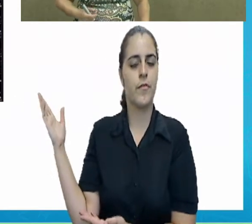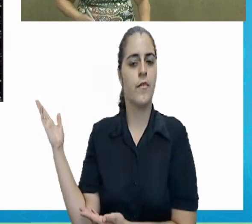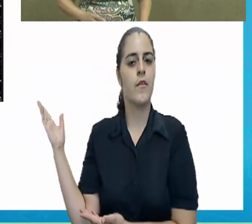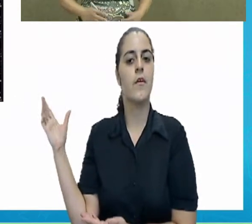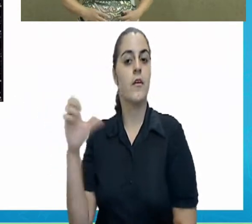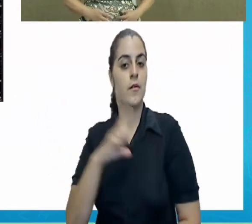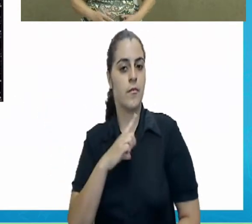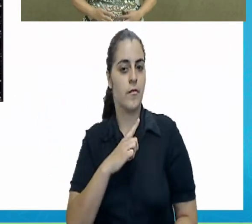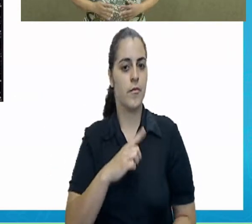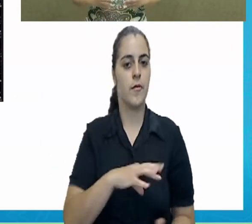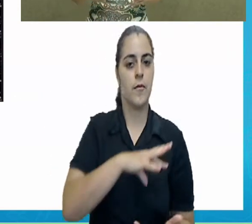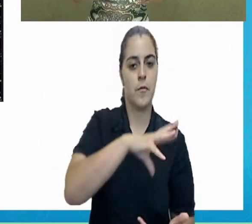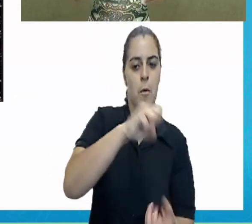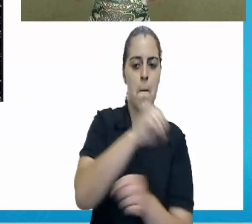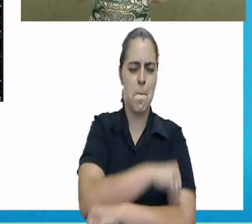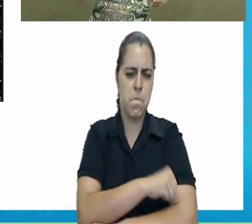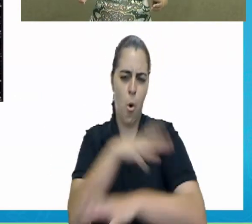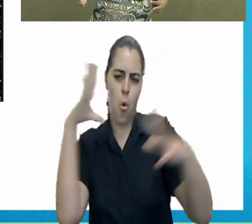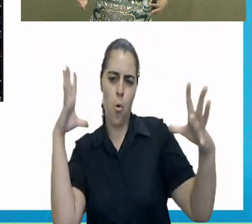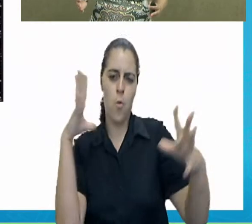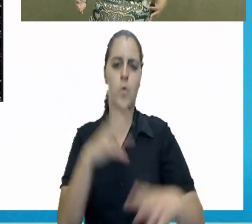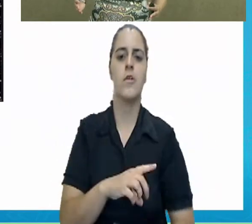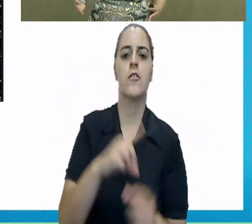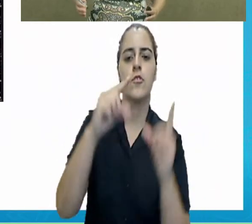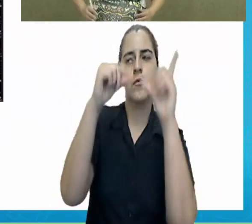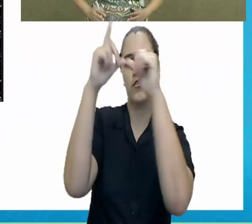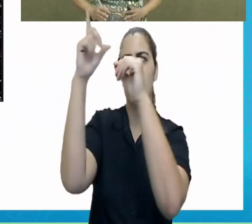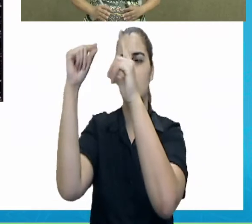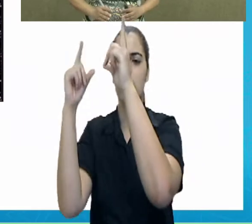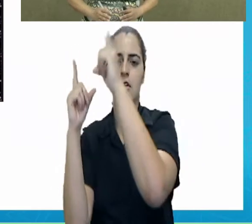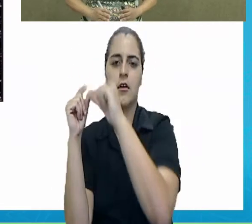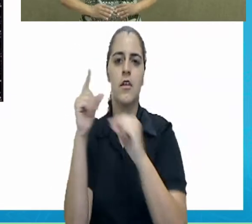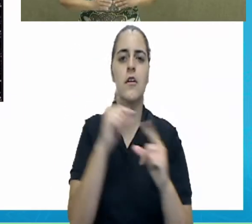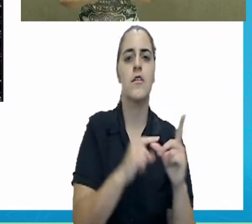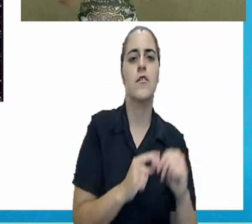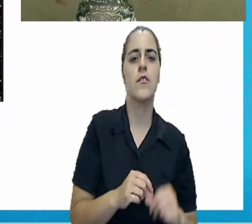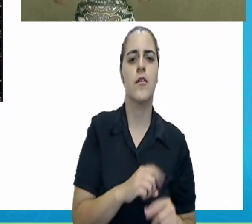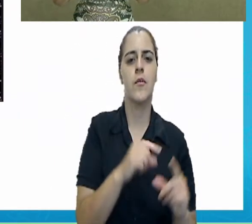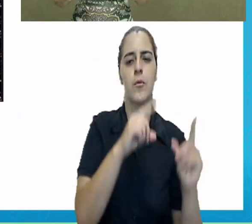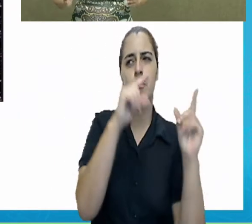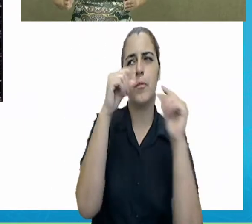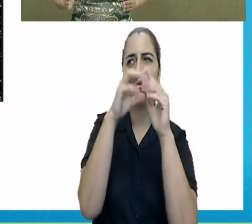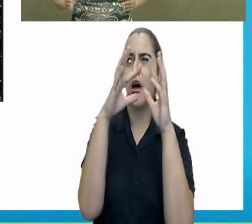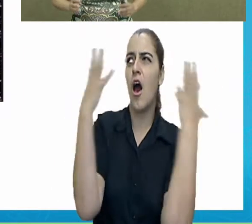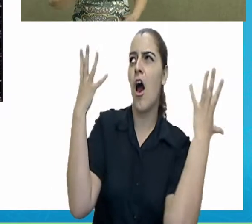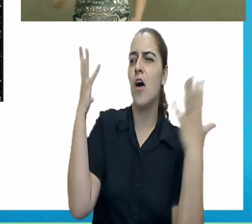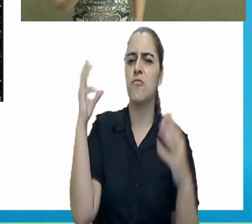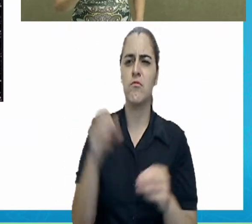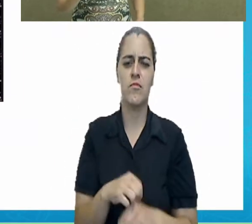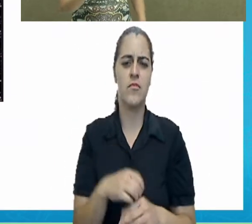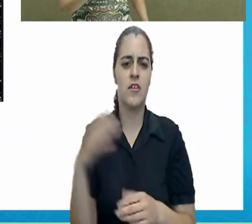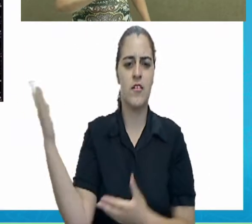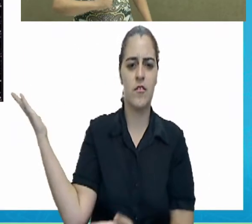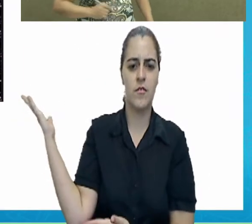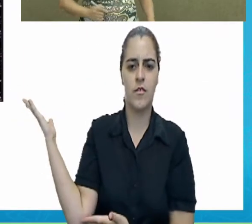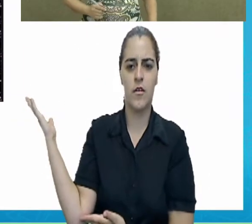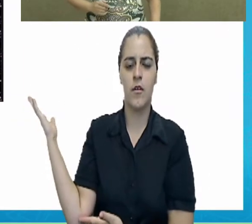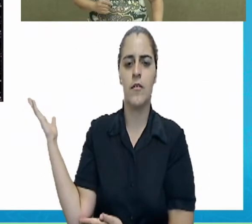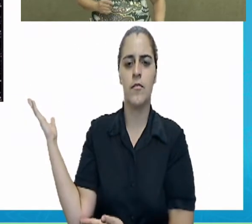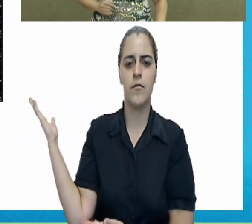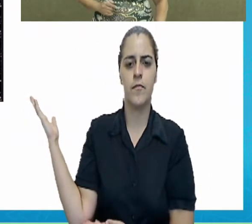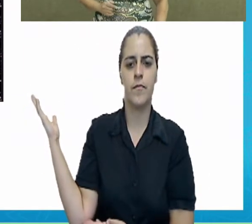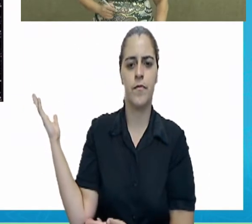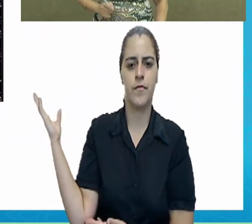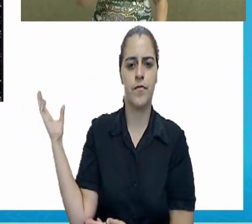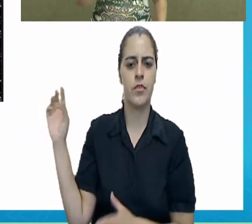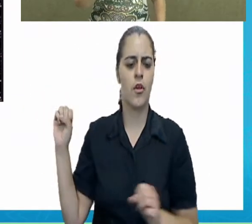temos uma explosão de uma estrela, de uma grande luminosidade e essa foi a